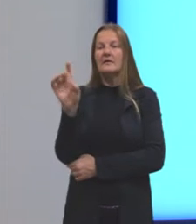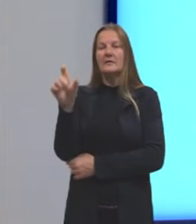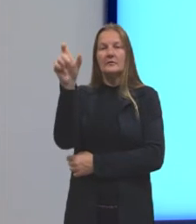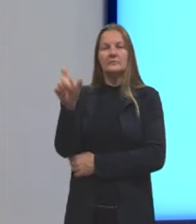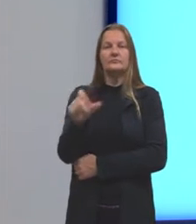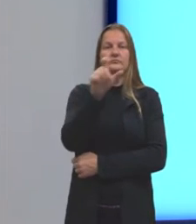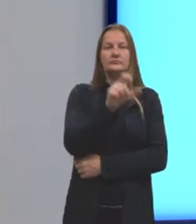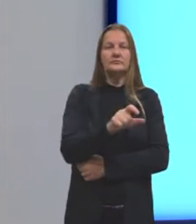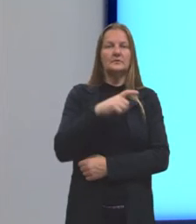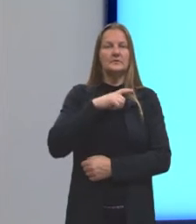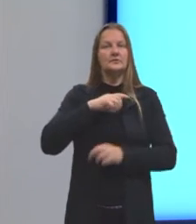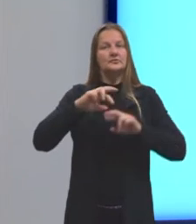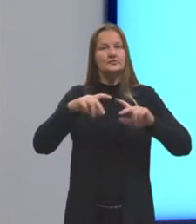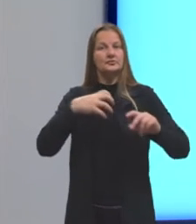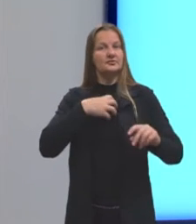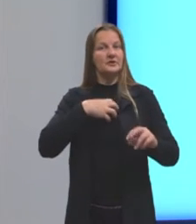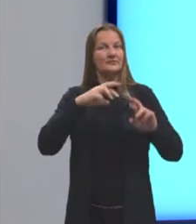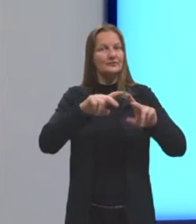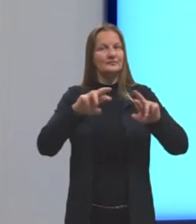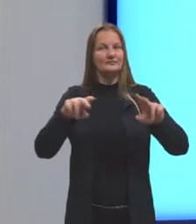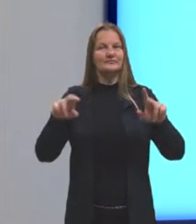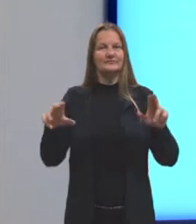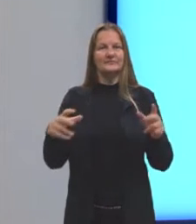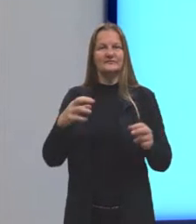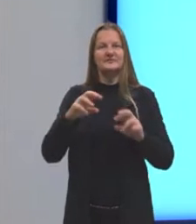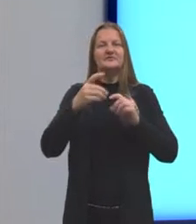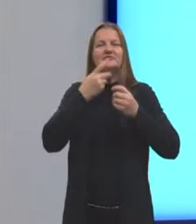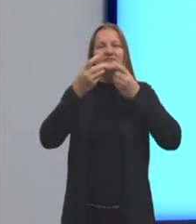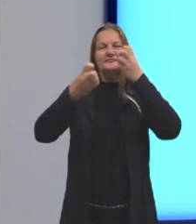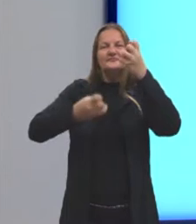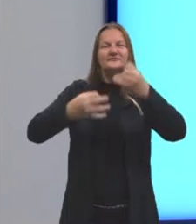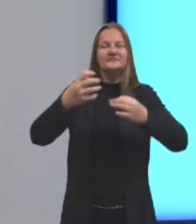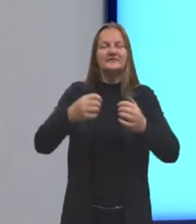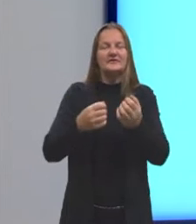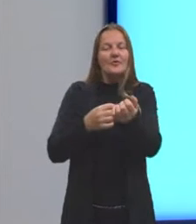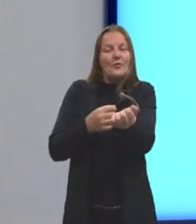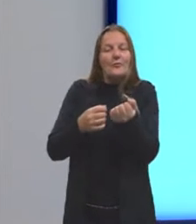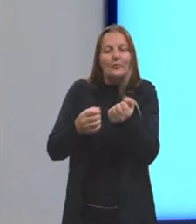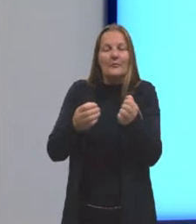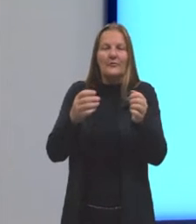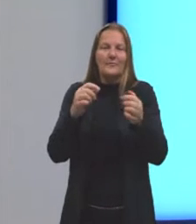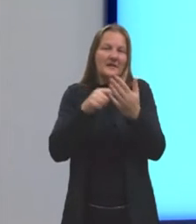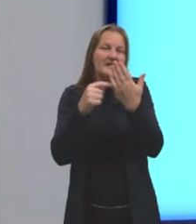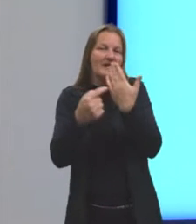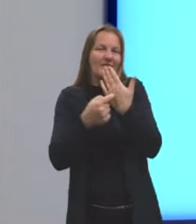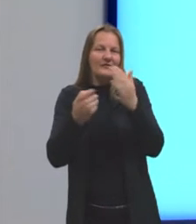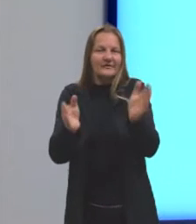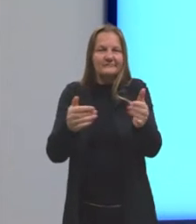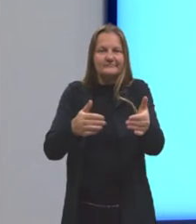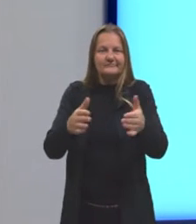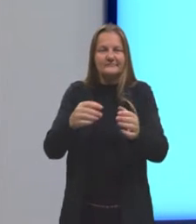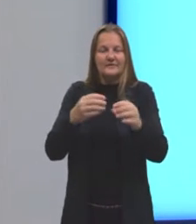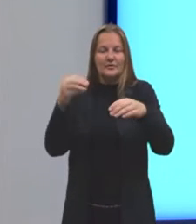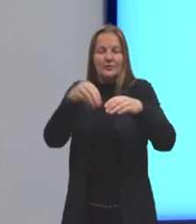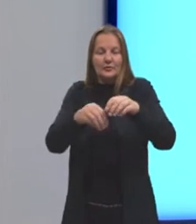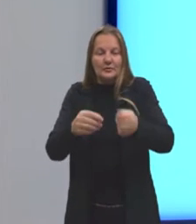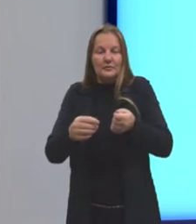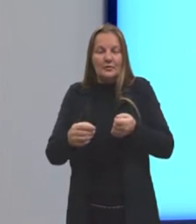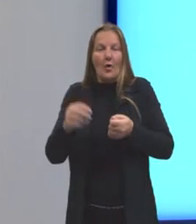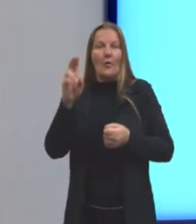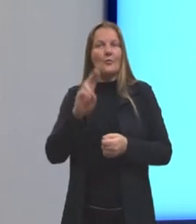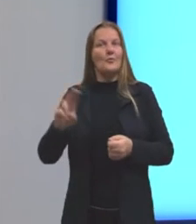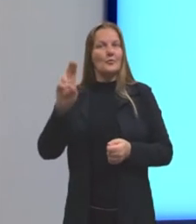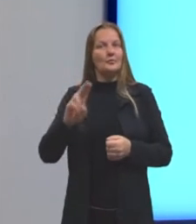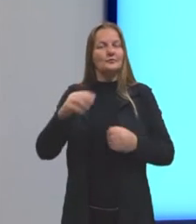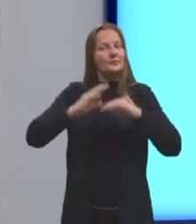por mais que a gente tente botar dentro de caixinhas as coisas, quando a gente vai para o uso